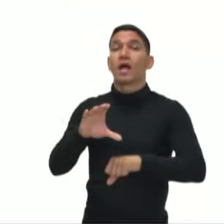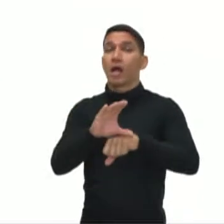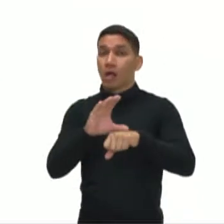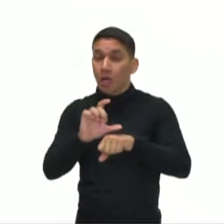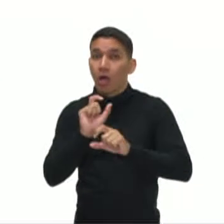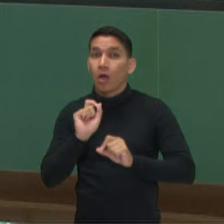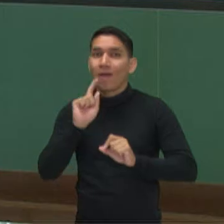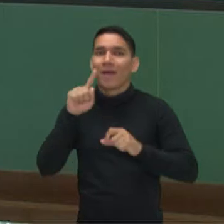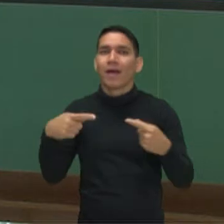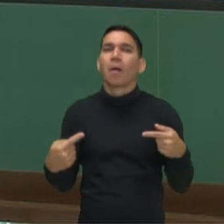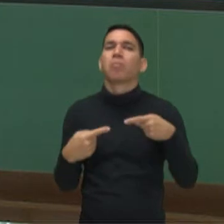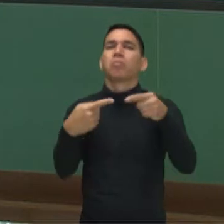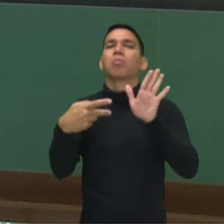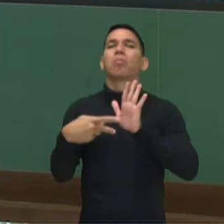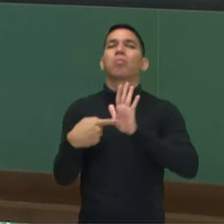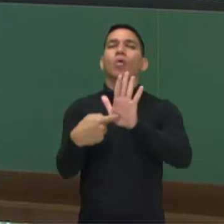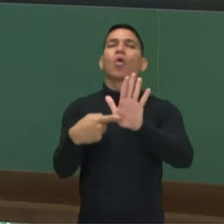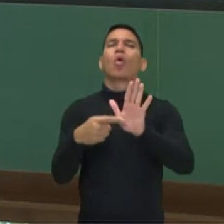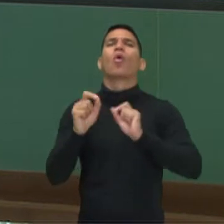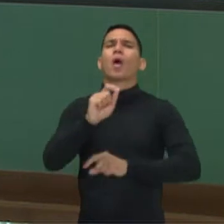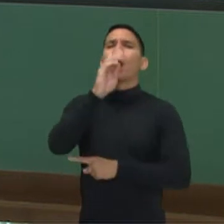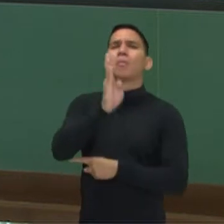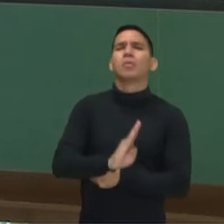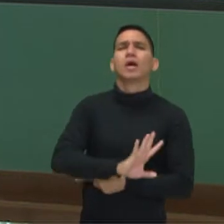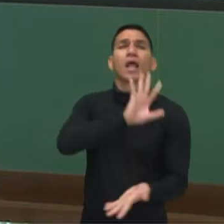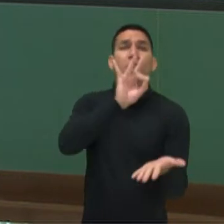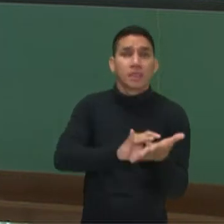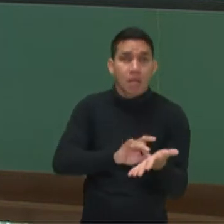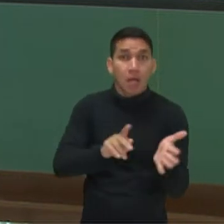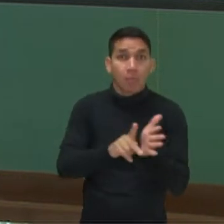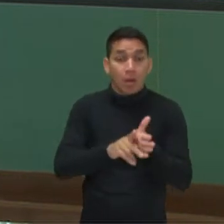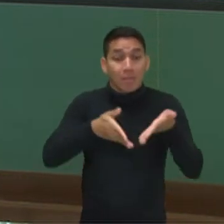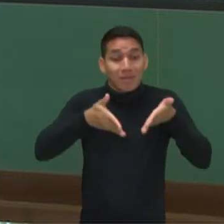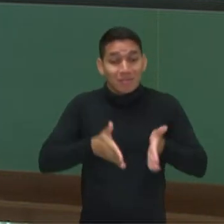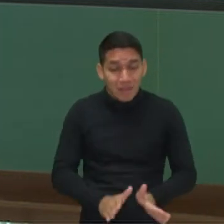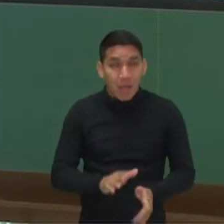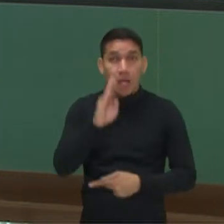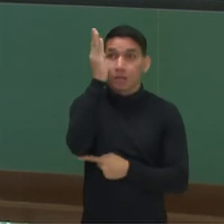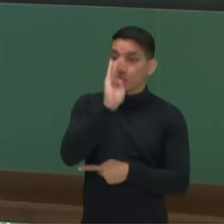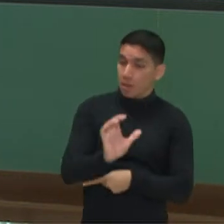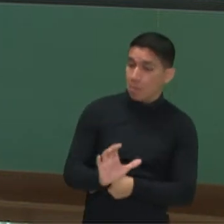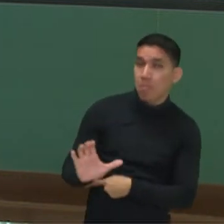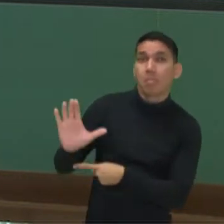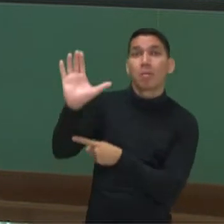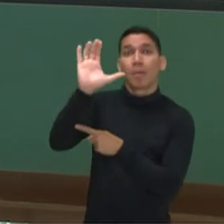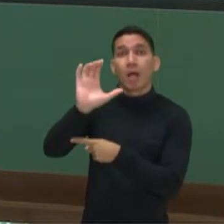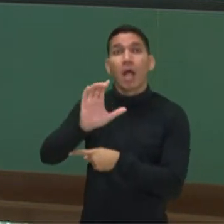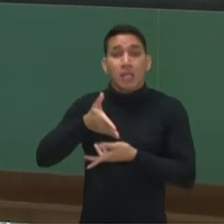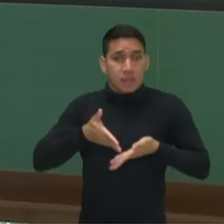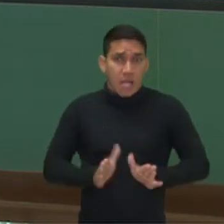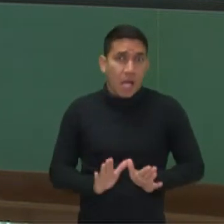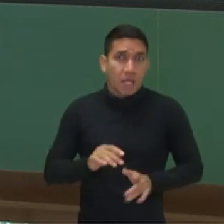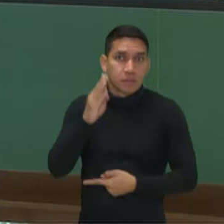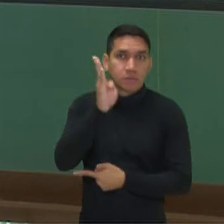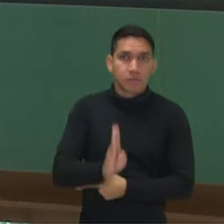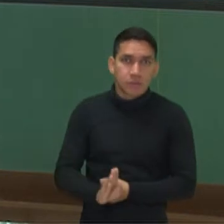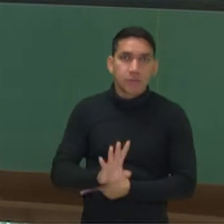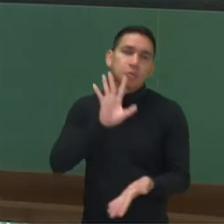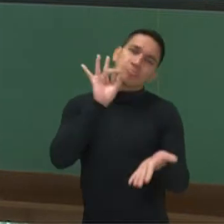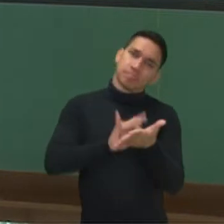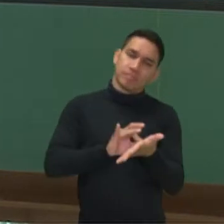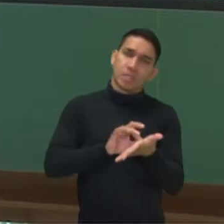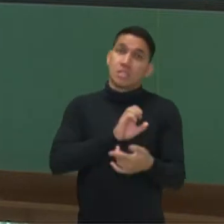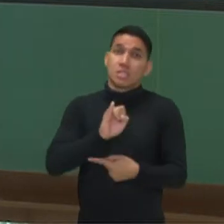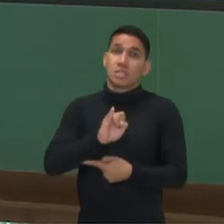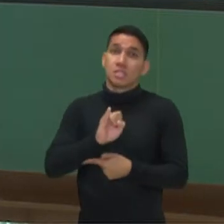ele traz quem são os brasileiros natos, né? Os nascidos na República Federativa do Brasil, nasceu no Brasil, ainda que de